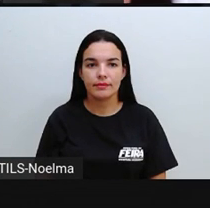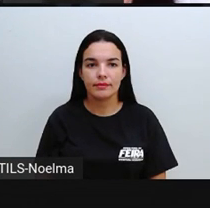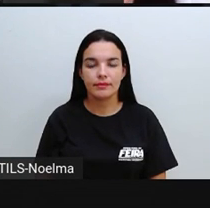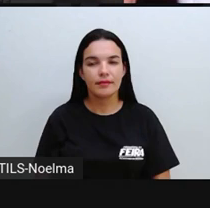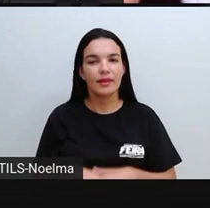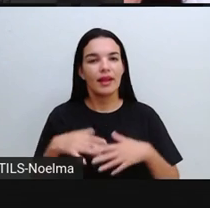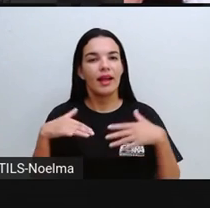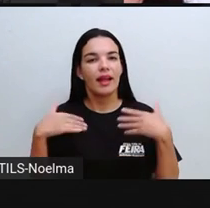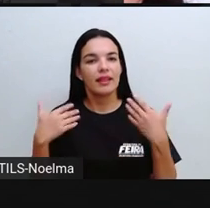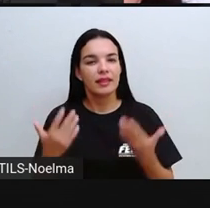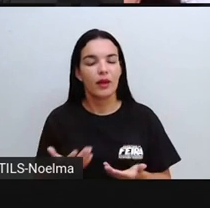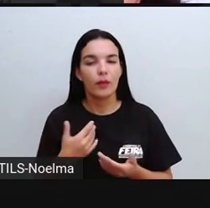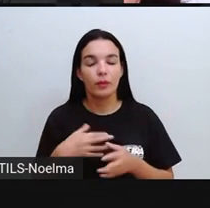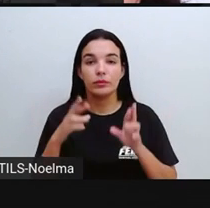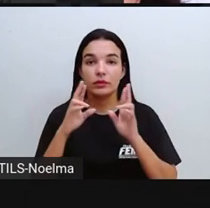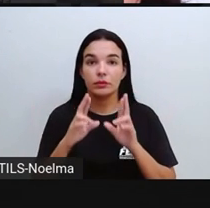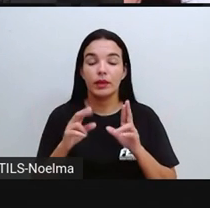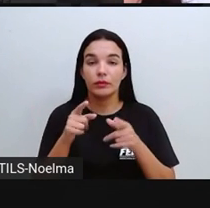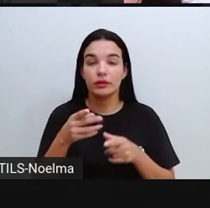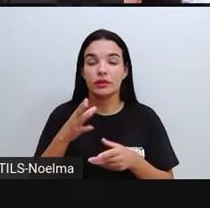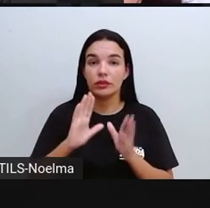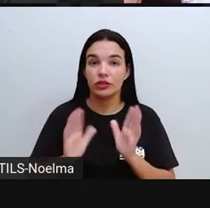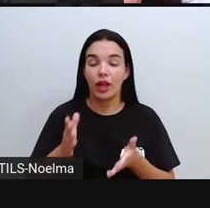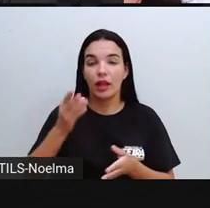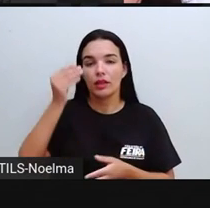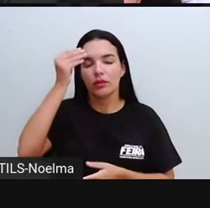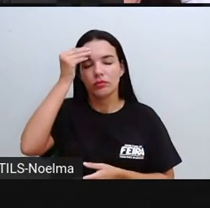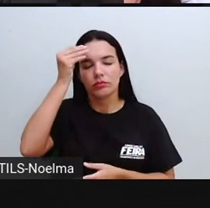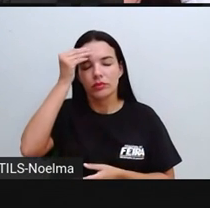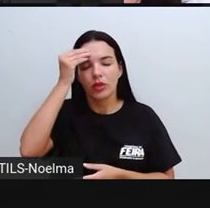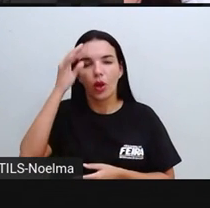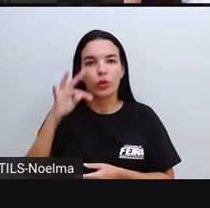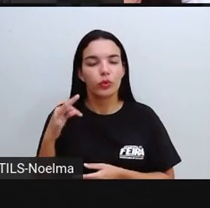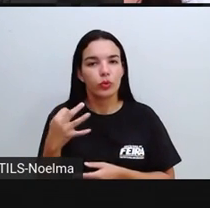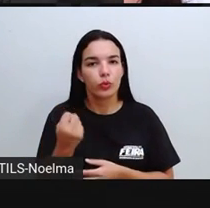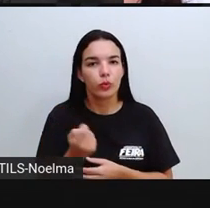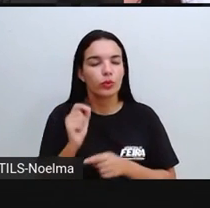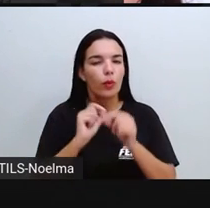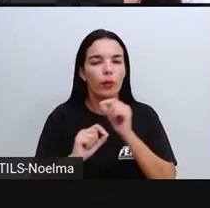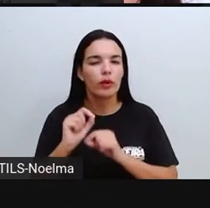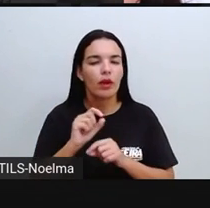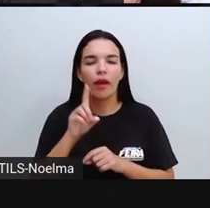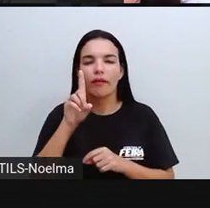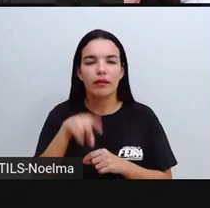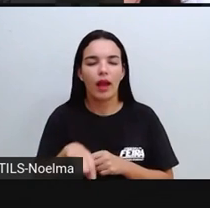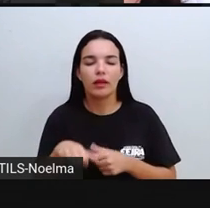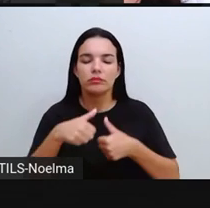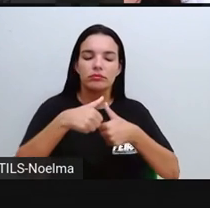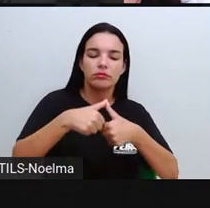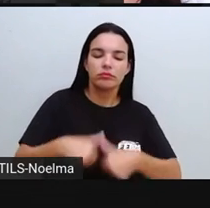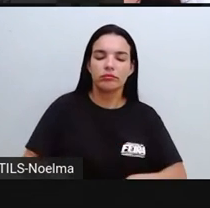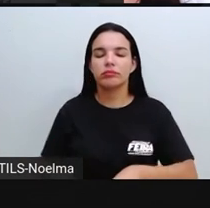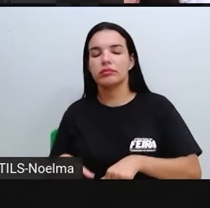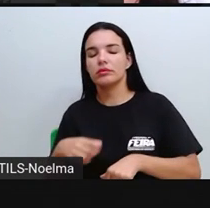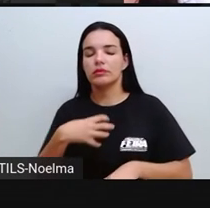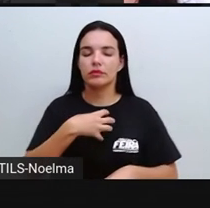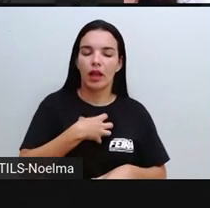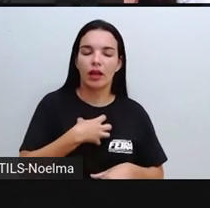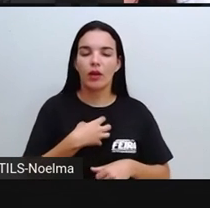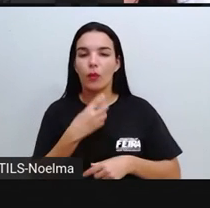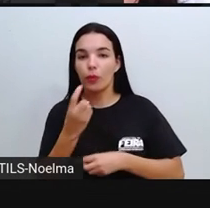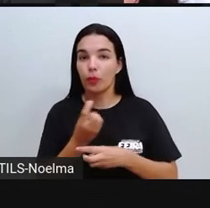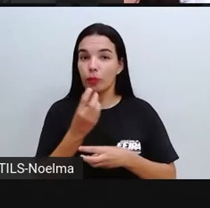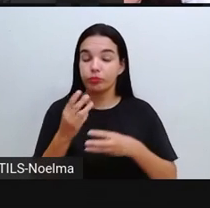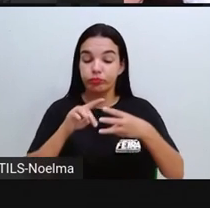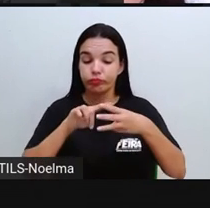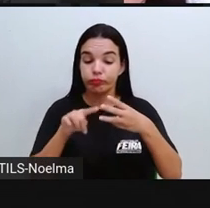Bom, gente, eu espero que vocês tenham compreendido direitinho aí o que são os estados físicos, quais são os estados físicos da água,